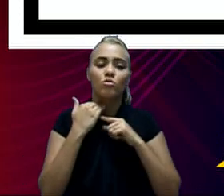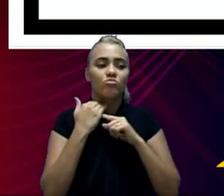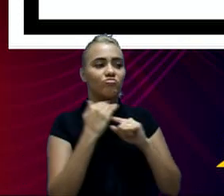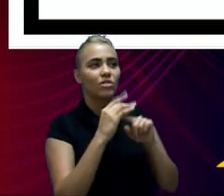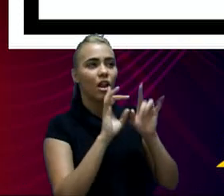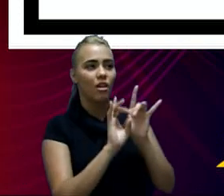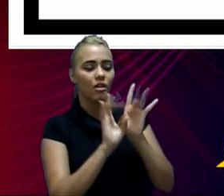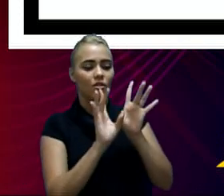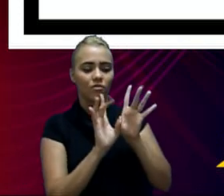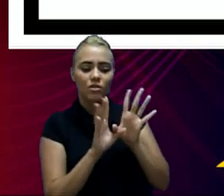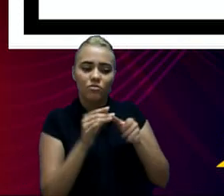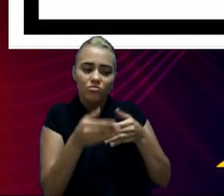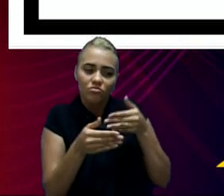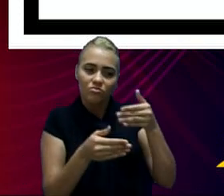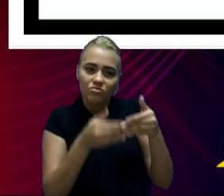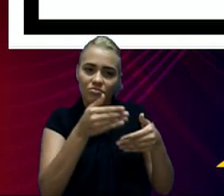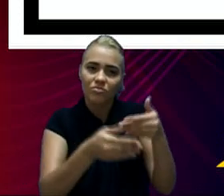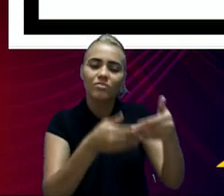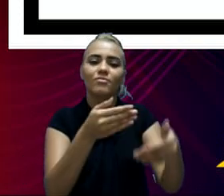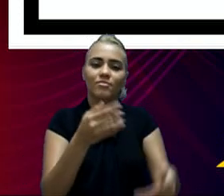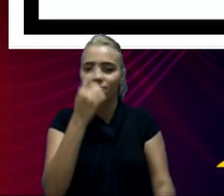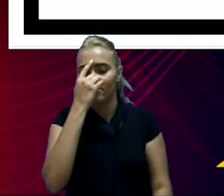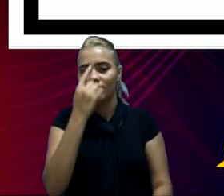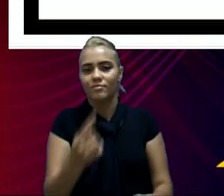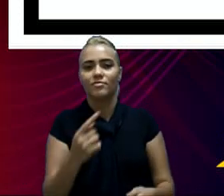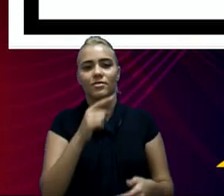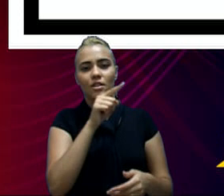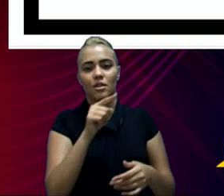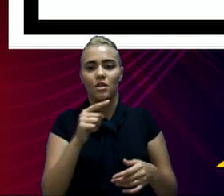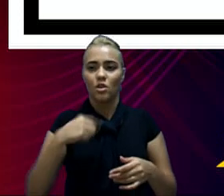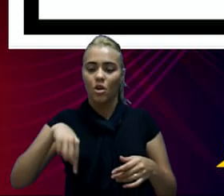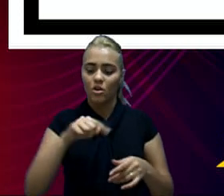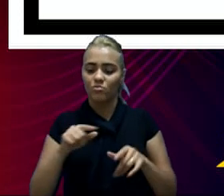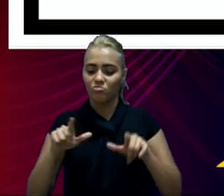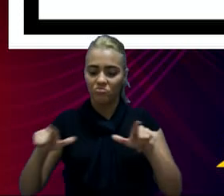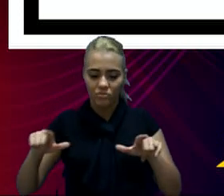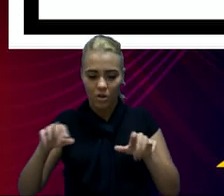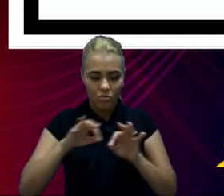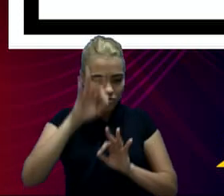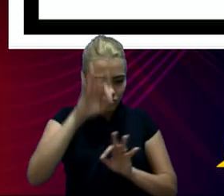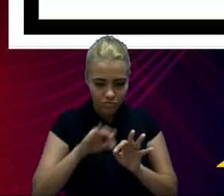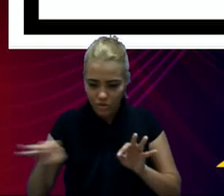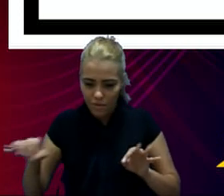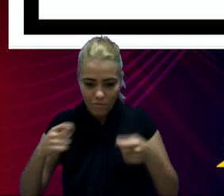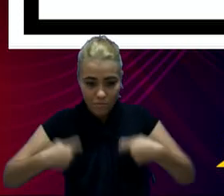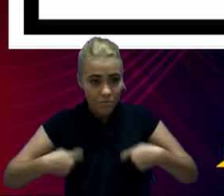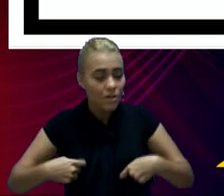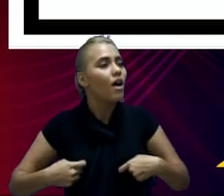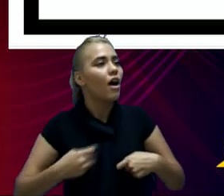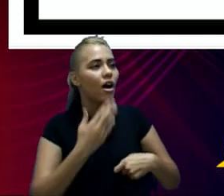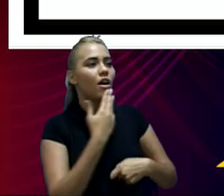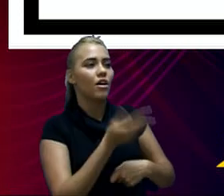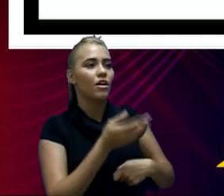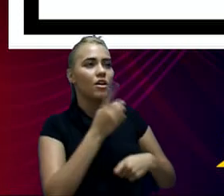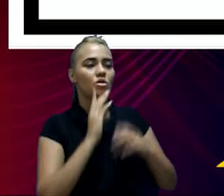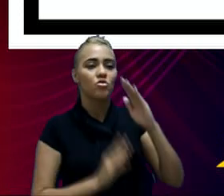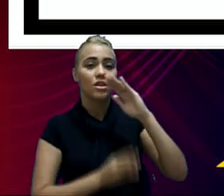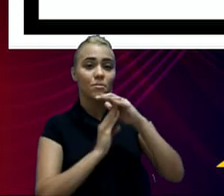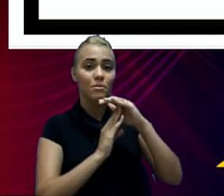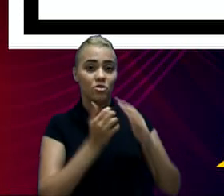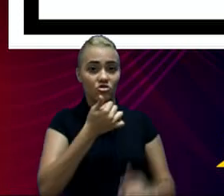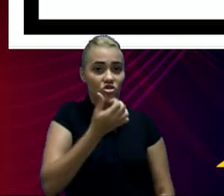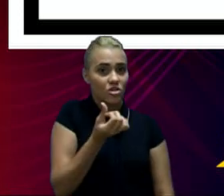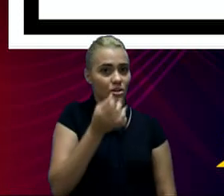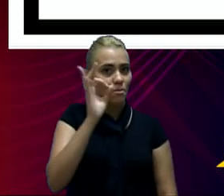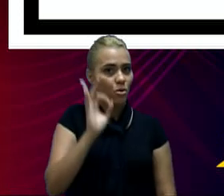liberando, para e passo vai acontecendo a implantação daquele projeto. Então, o município observou o limite de 16%,